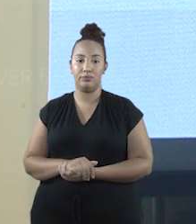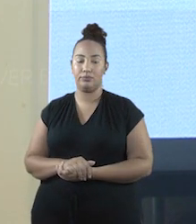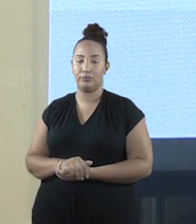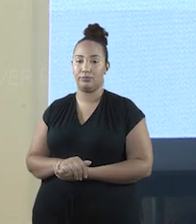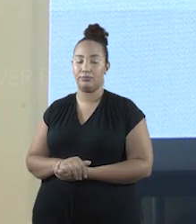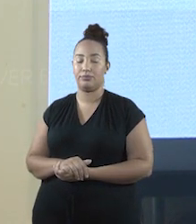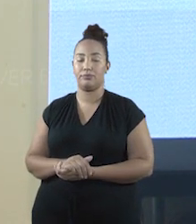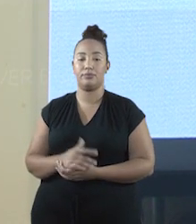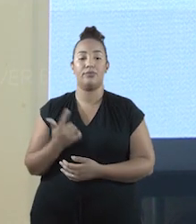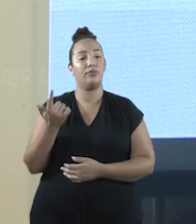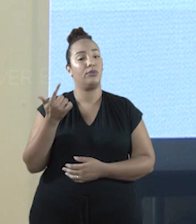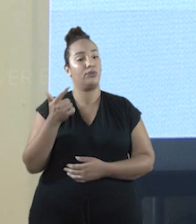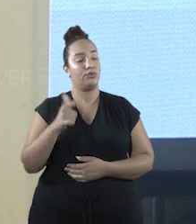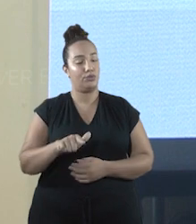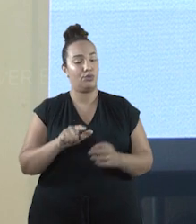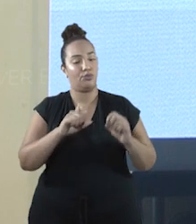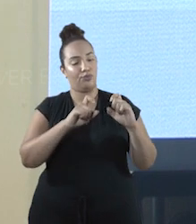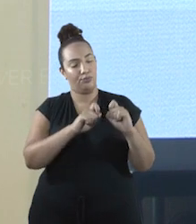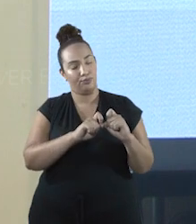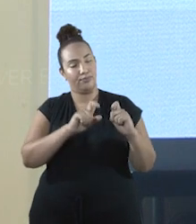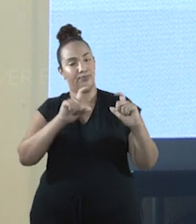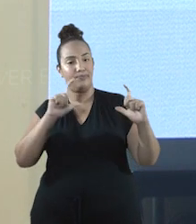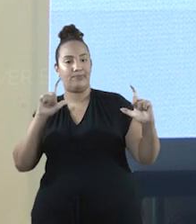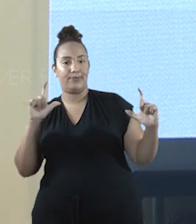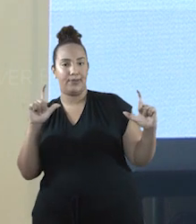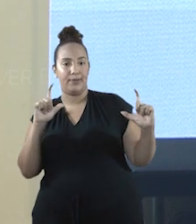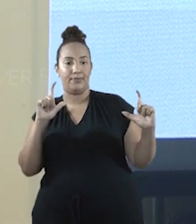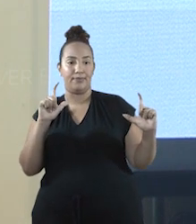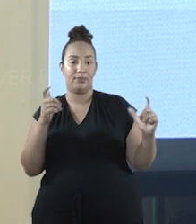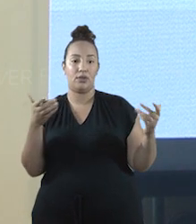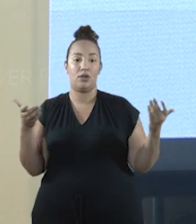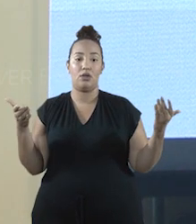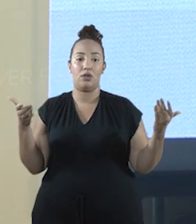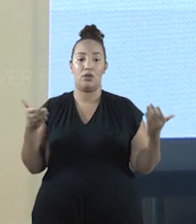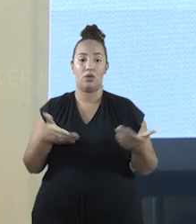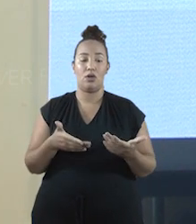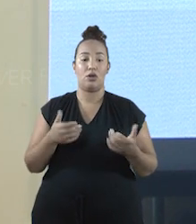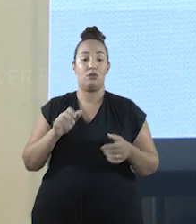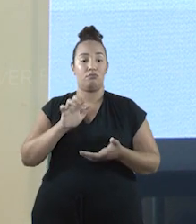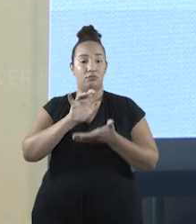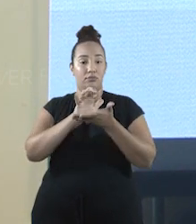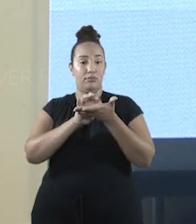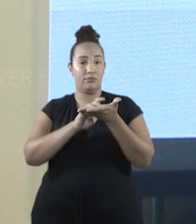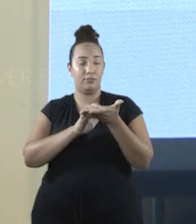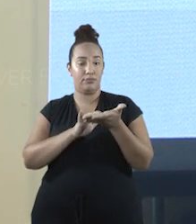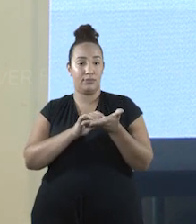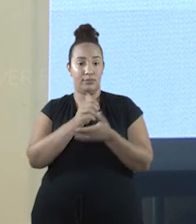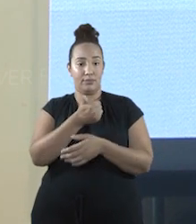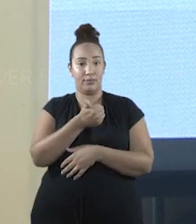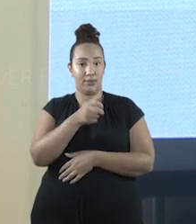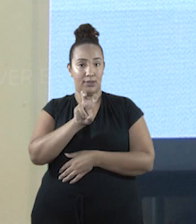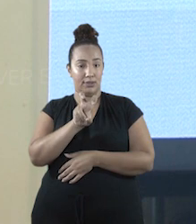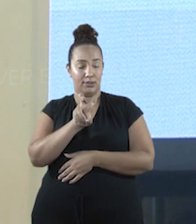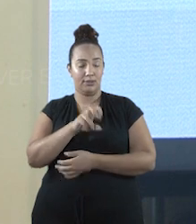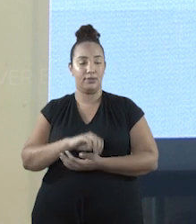Novamente, a janela vai aparecer. Dessa vez, vamos digitar 15.